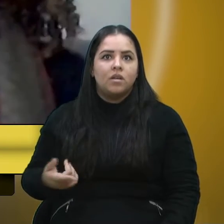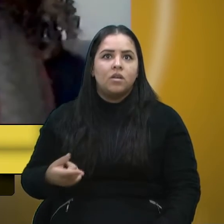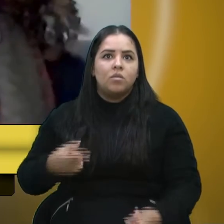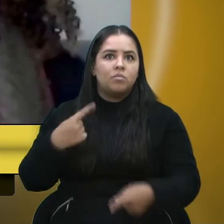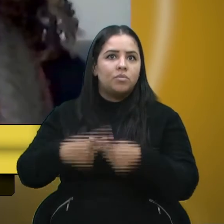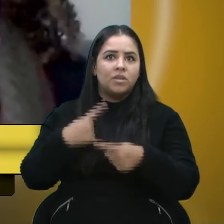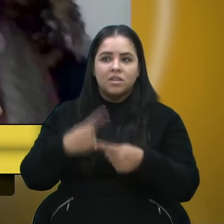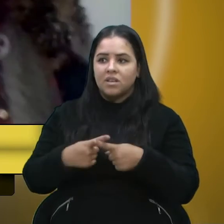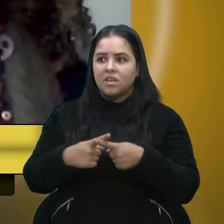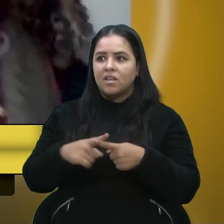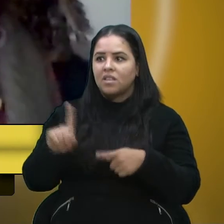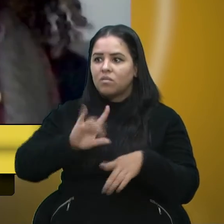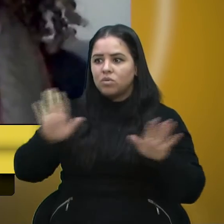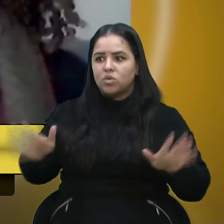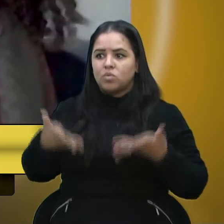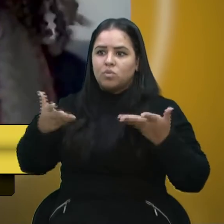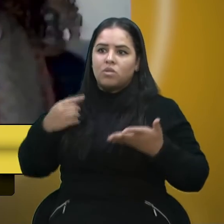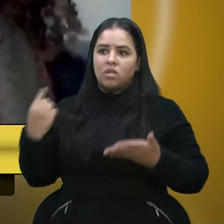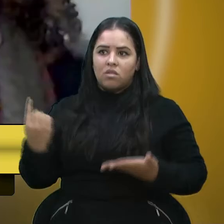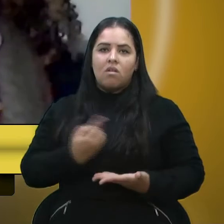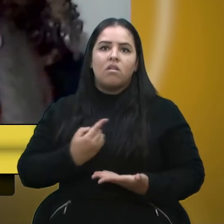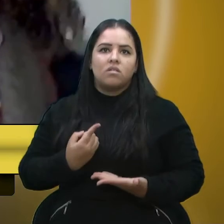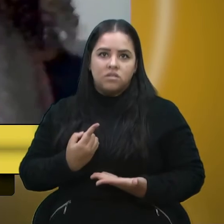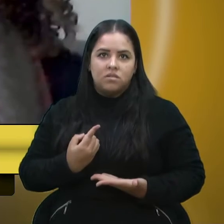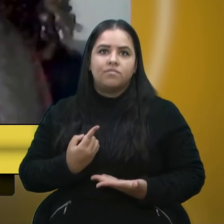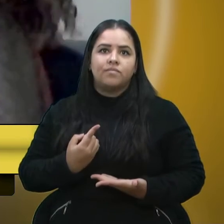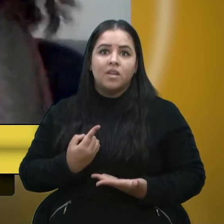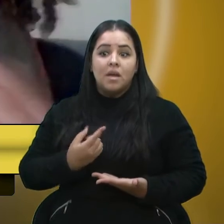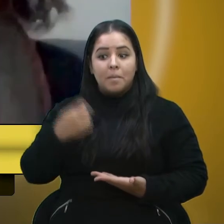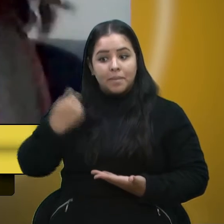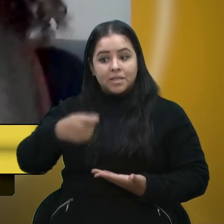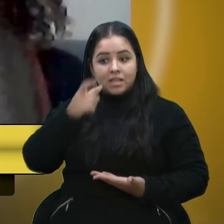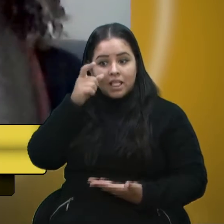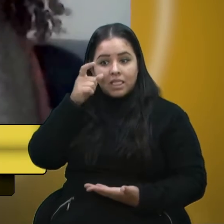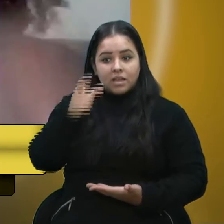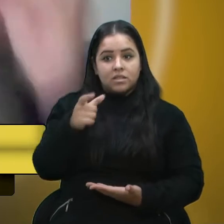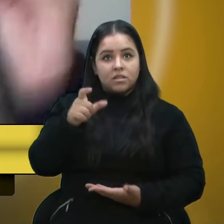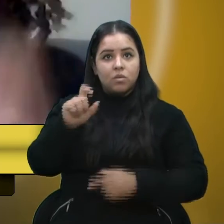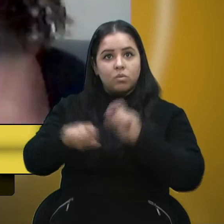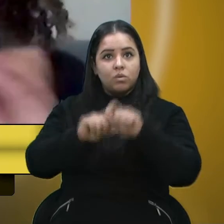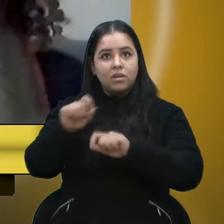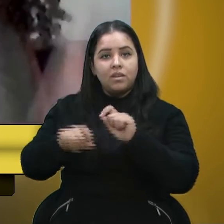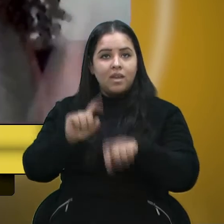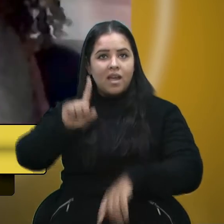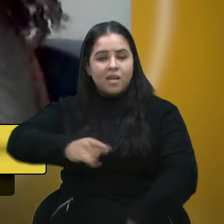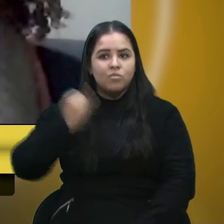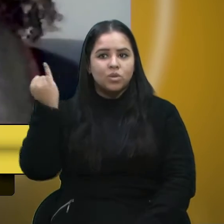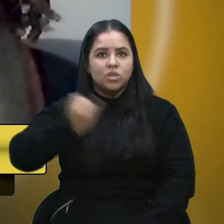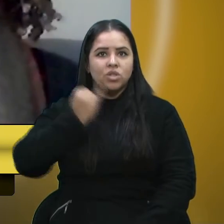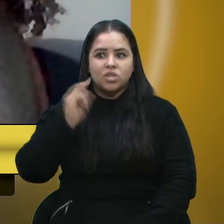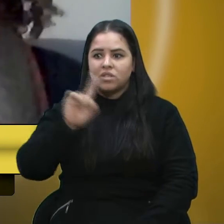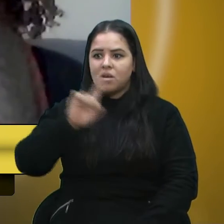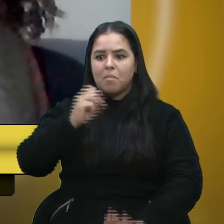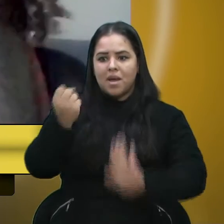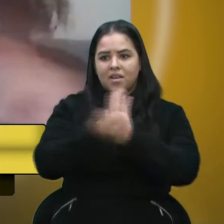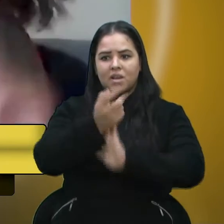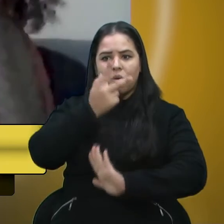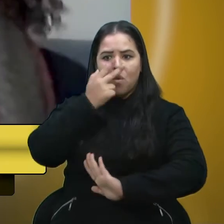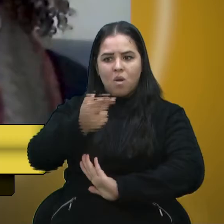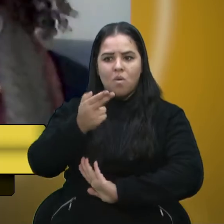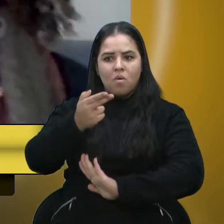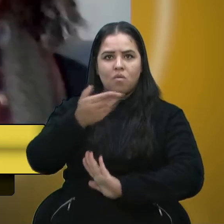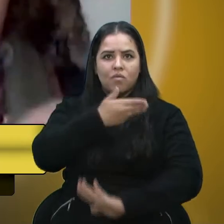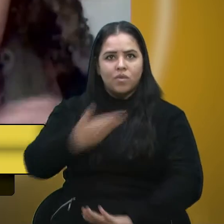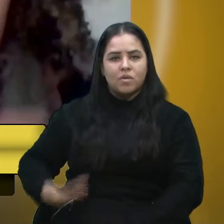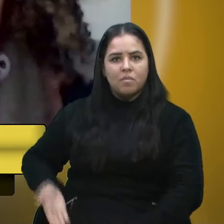desestimulante, né? Então, nós precisamos olhar com atenção a importância de nós não deixarmos a mesma marca do governo passado, que fez a